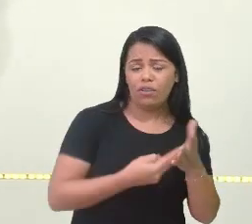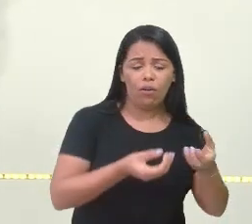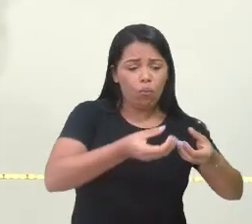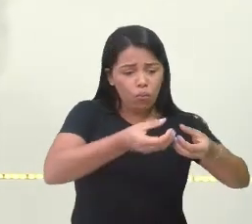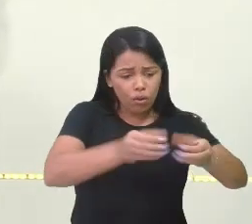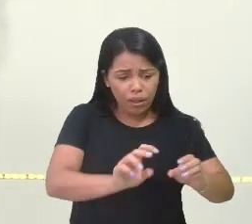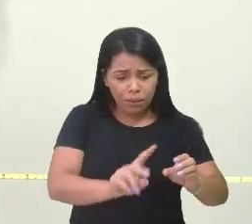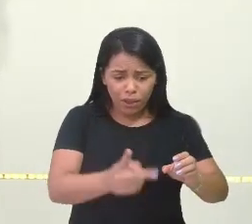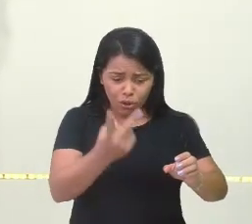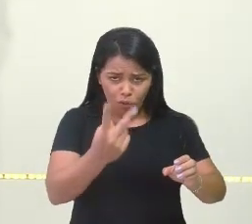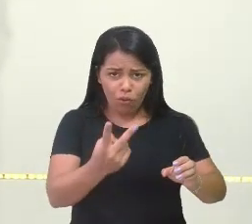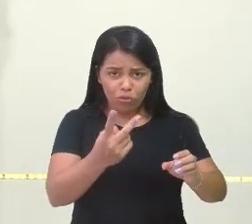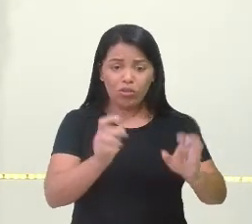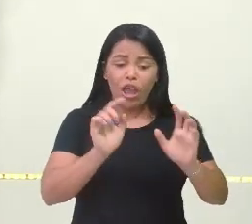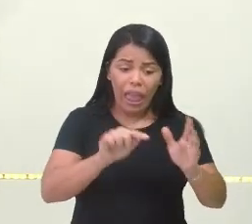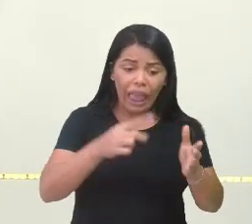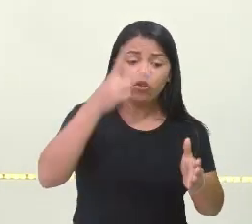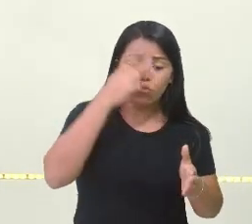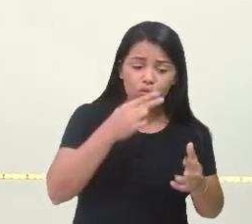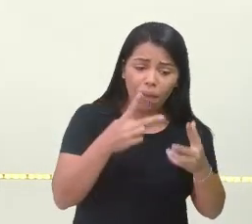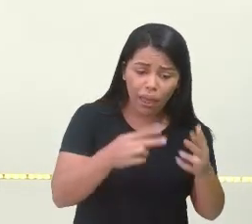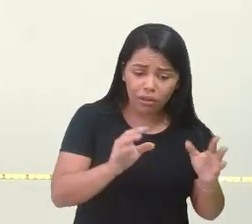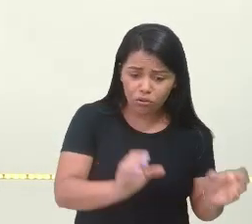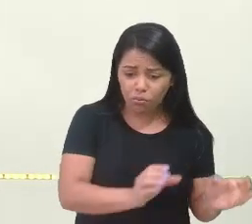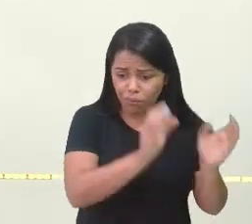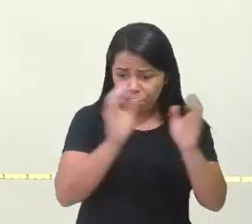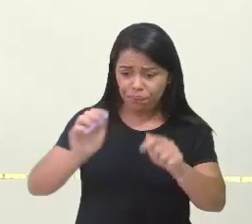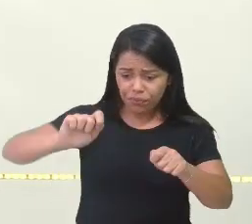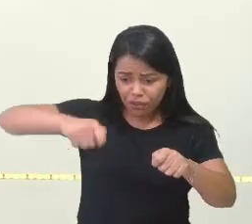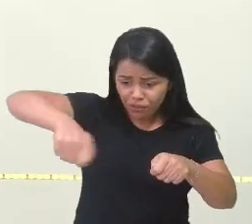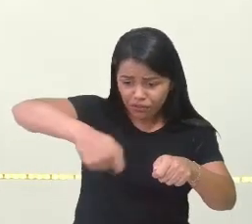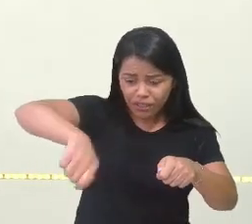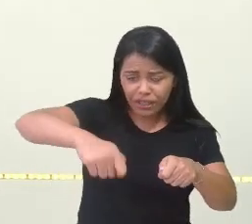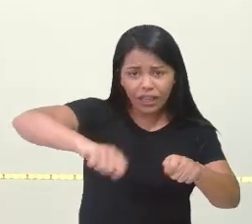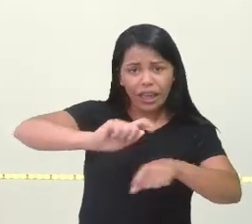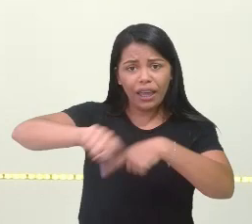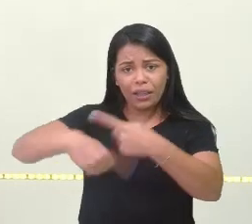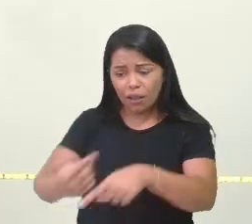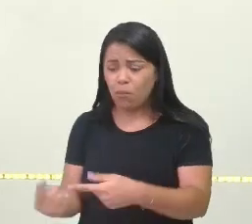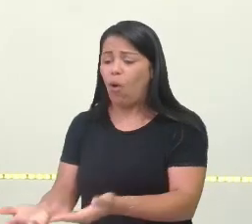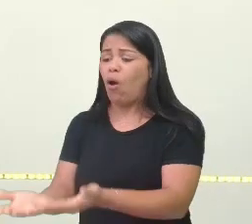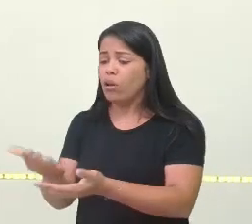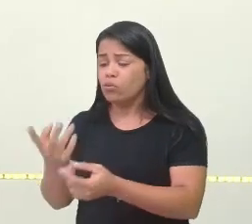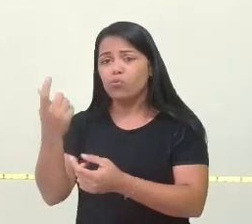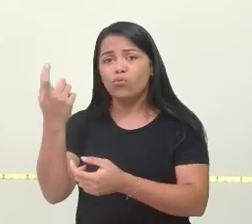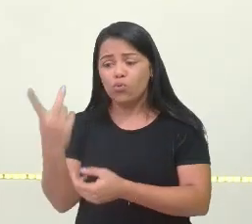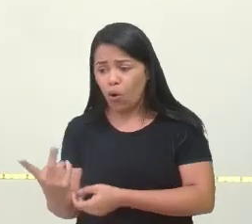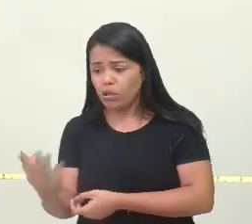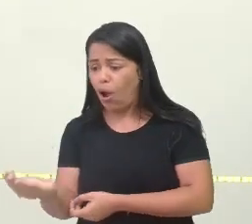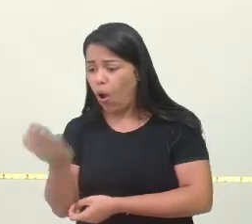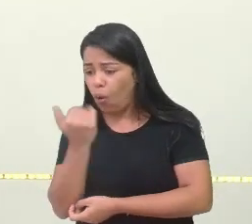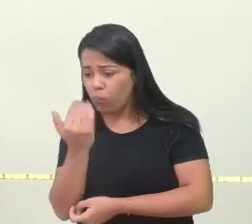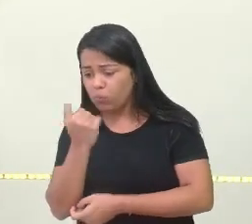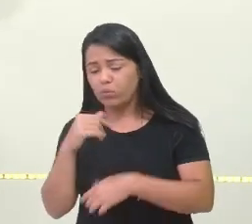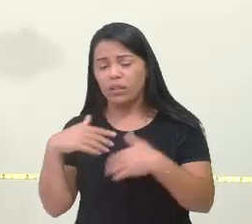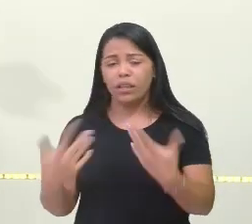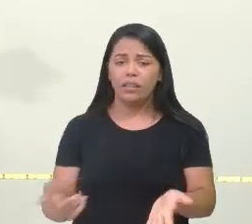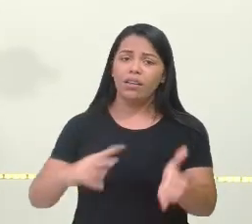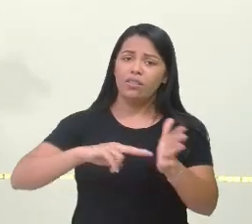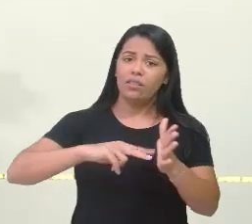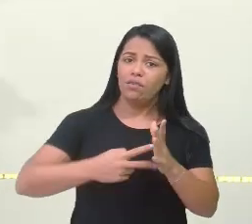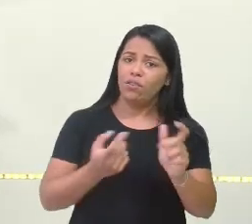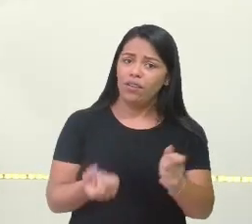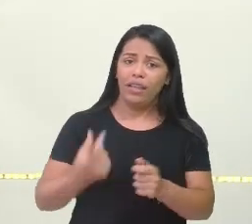ovos. Esses dois ovos que eu quebrei, eu fritei ele e depois comi esses dois ovos. Então,